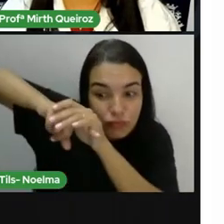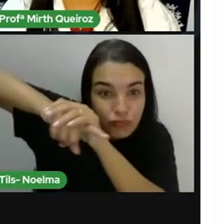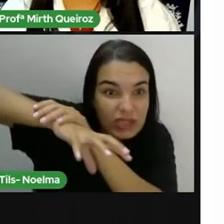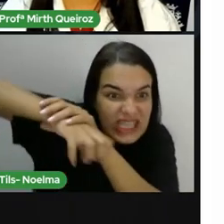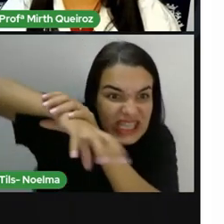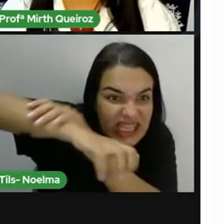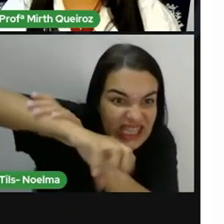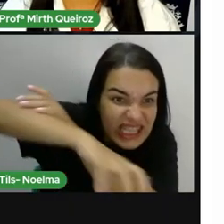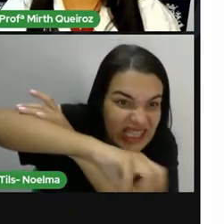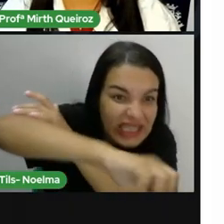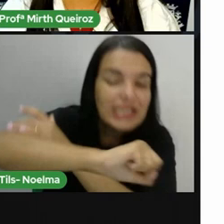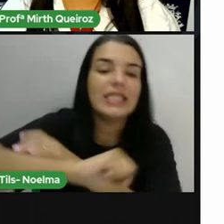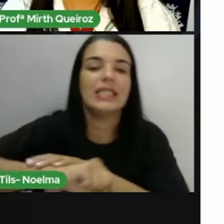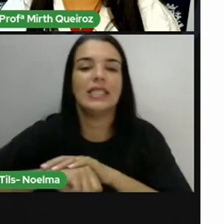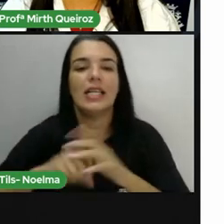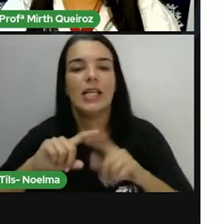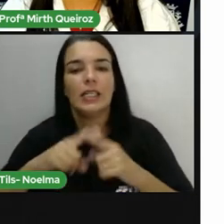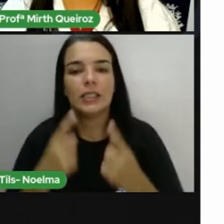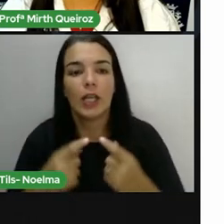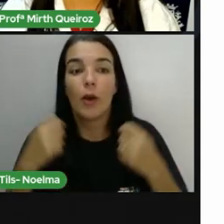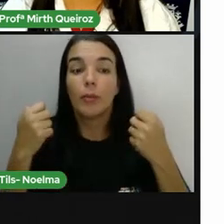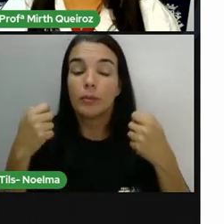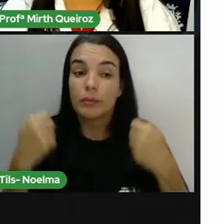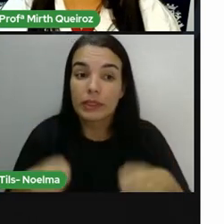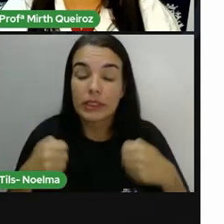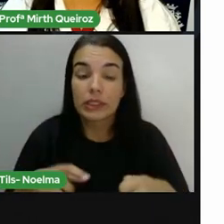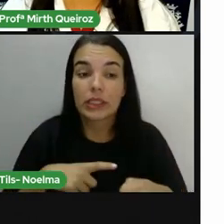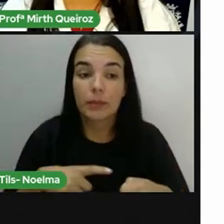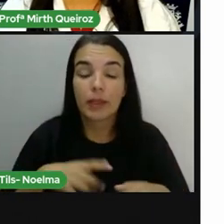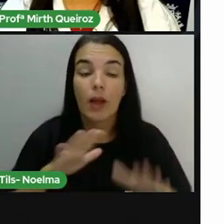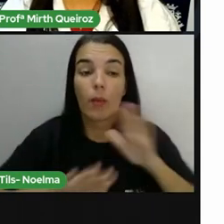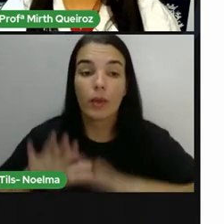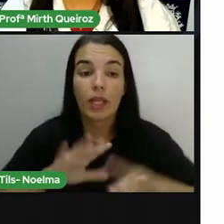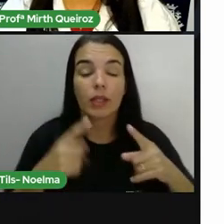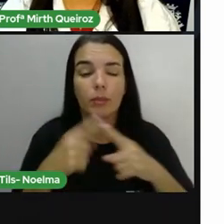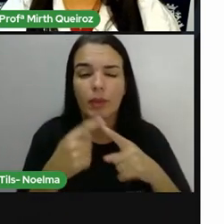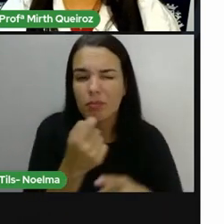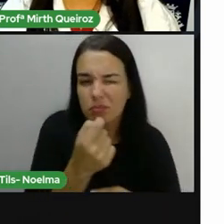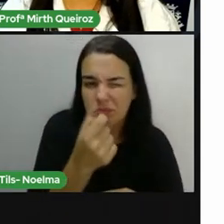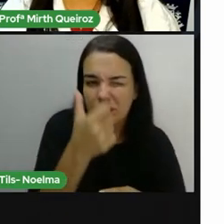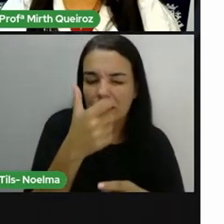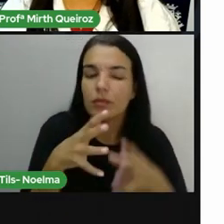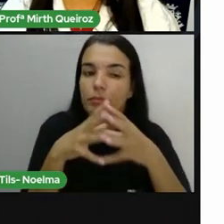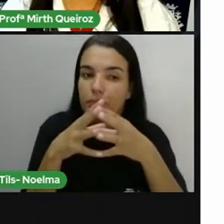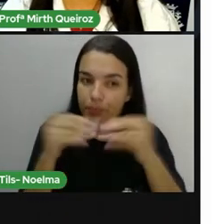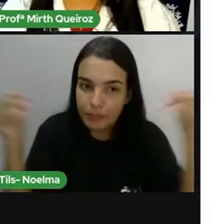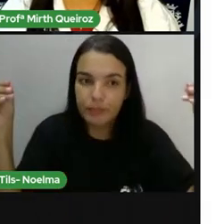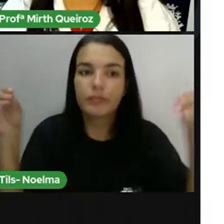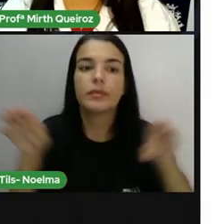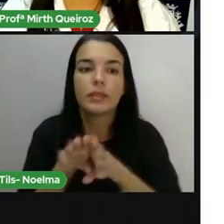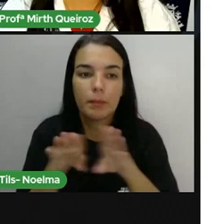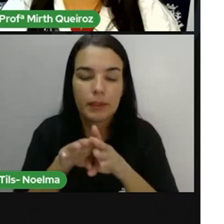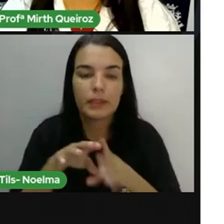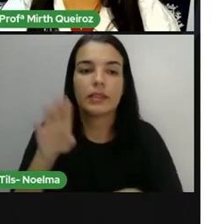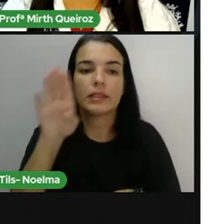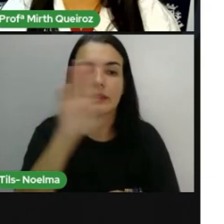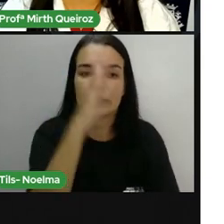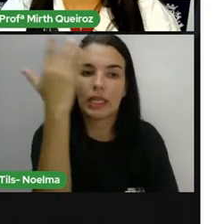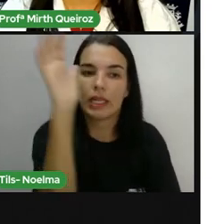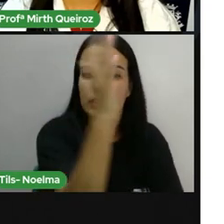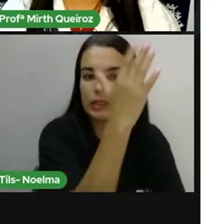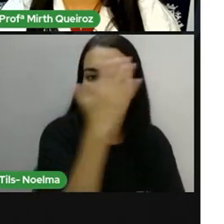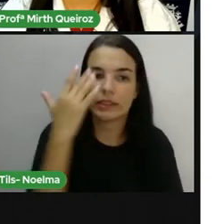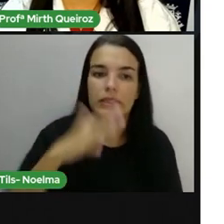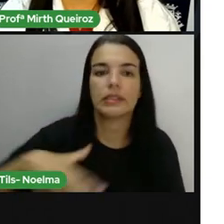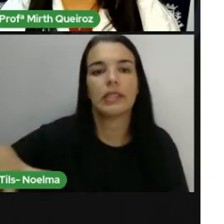de extinção, sendo classificado como vulnerável, né? Pela União Internacional de Conservação da Natureza,